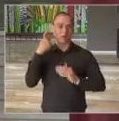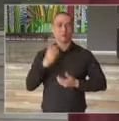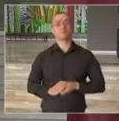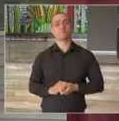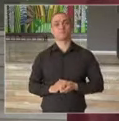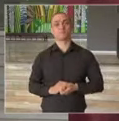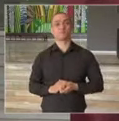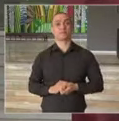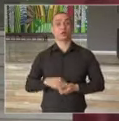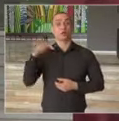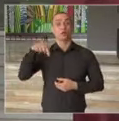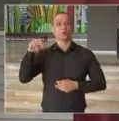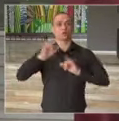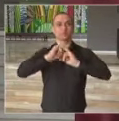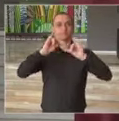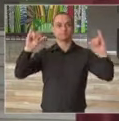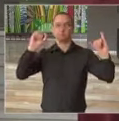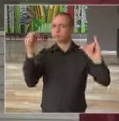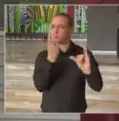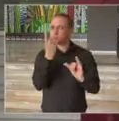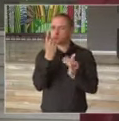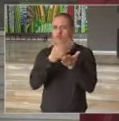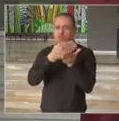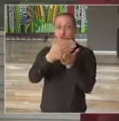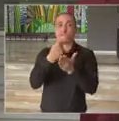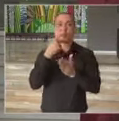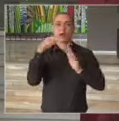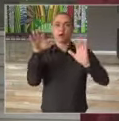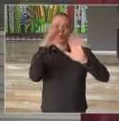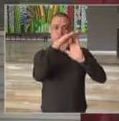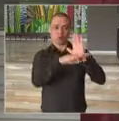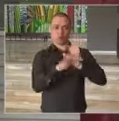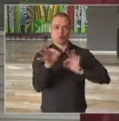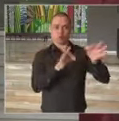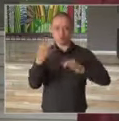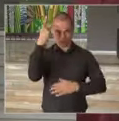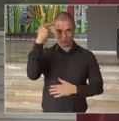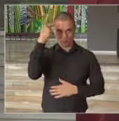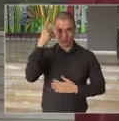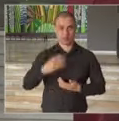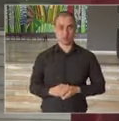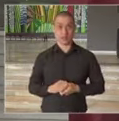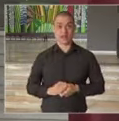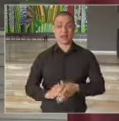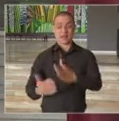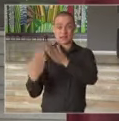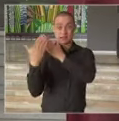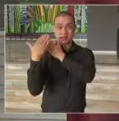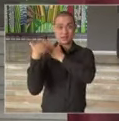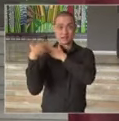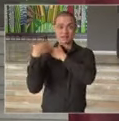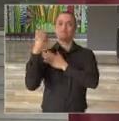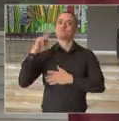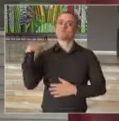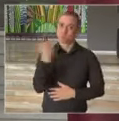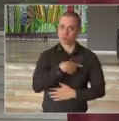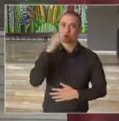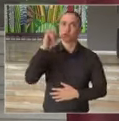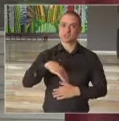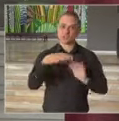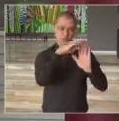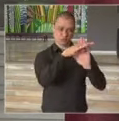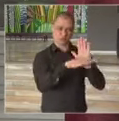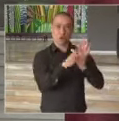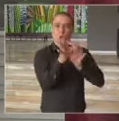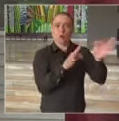Nas mensagens de hoje, eu queria começar falando sobre o Plano São Paulo. A responsabilidade que temos com o Plano São Paulo,